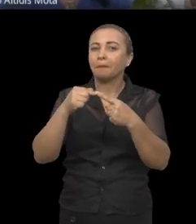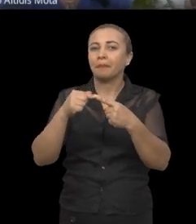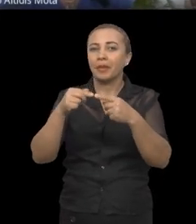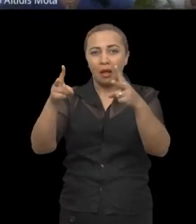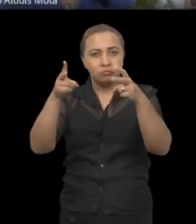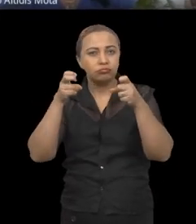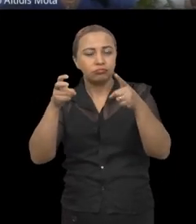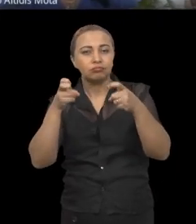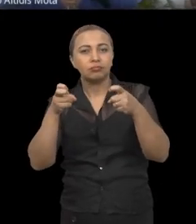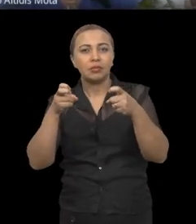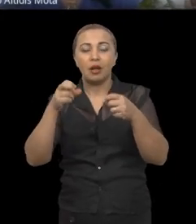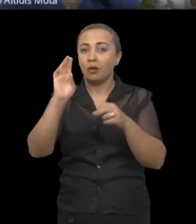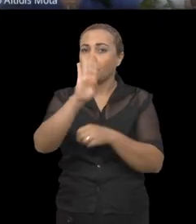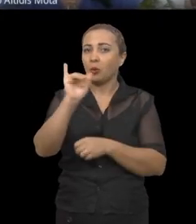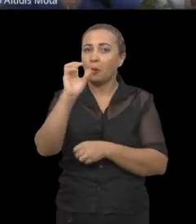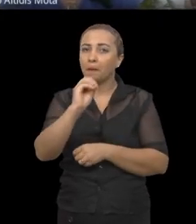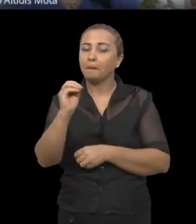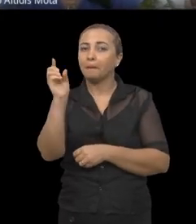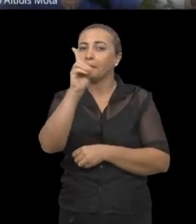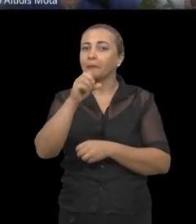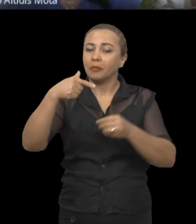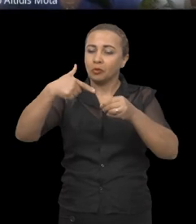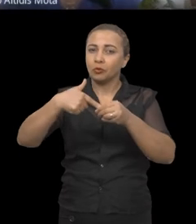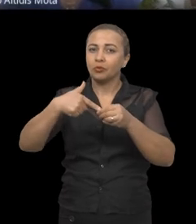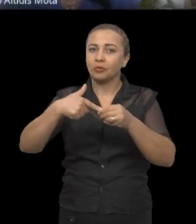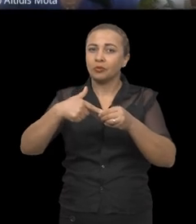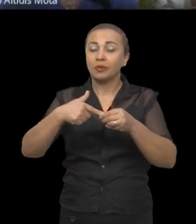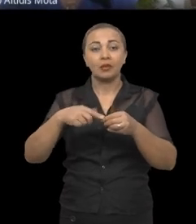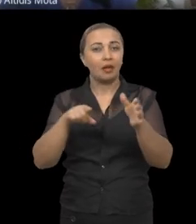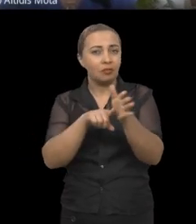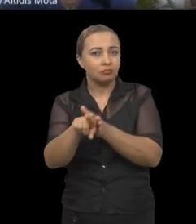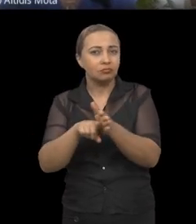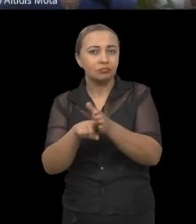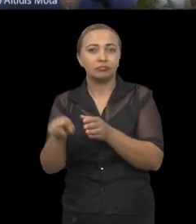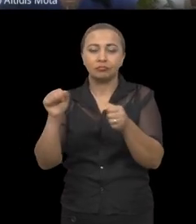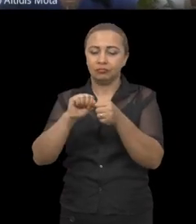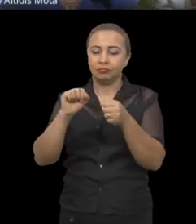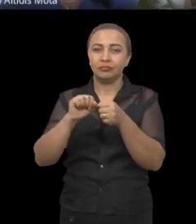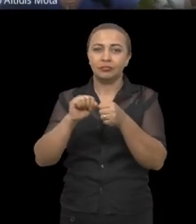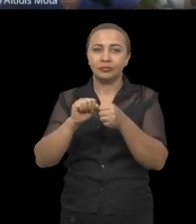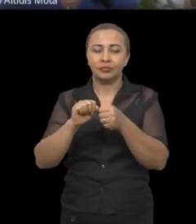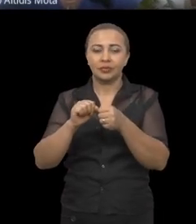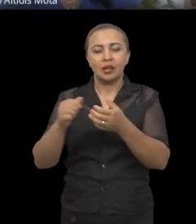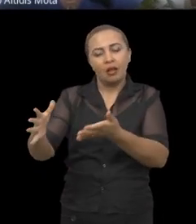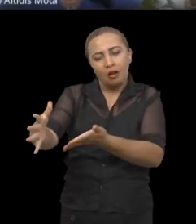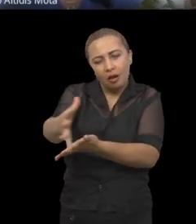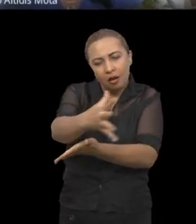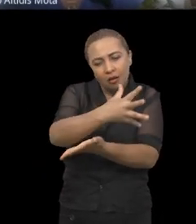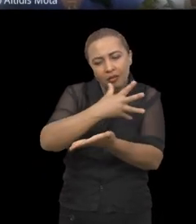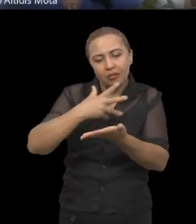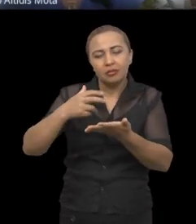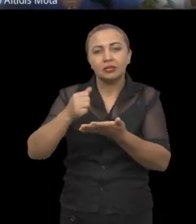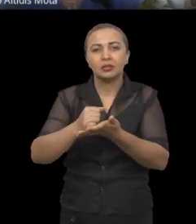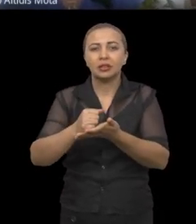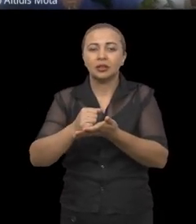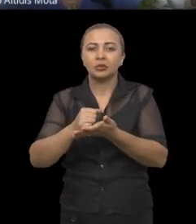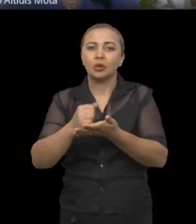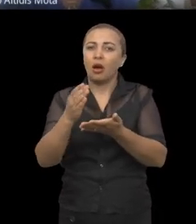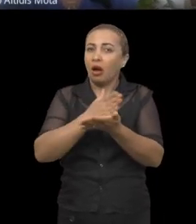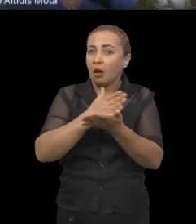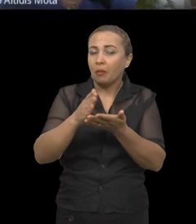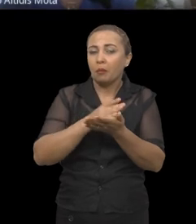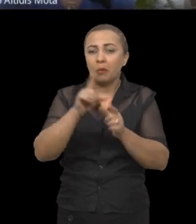biocatalizadores no biodiesel. Então, nessa pesquisa, ela foi feita coletando, primeiro, amostras